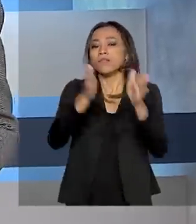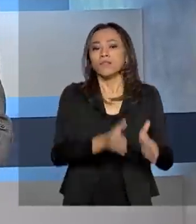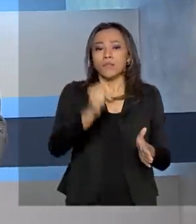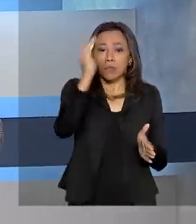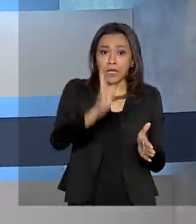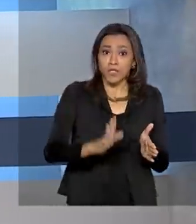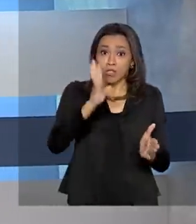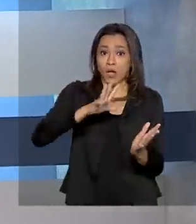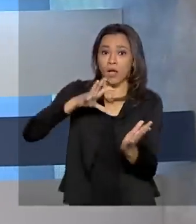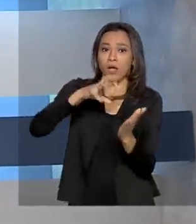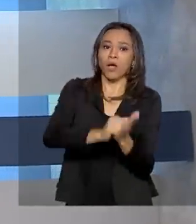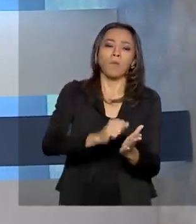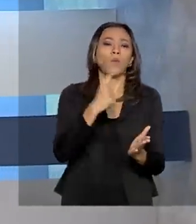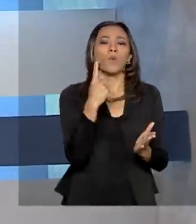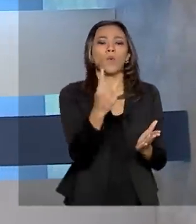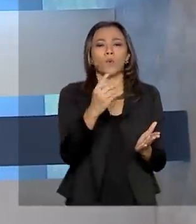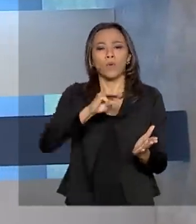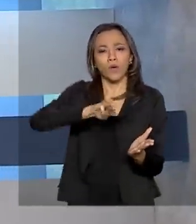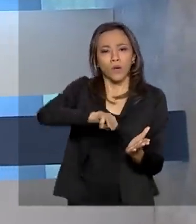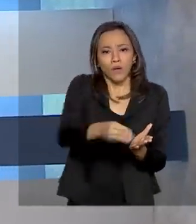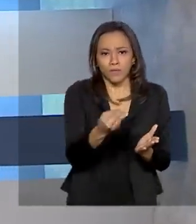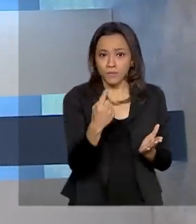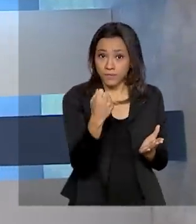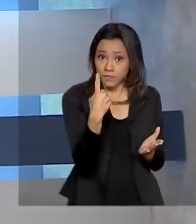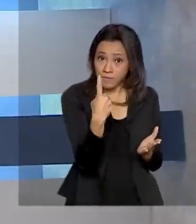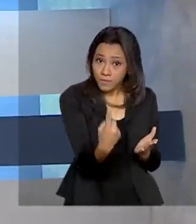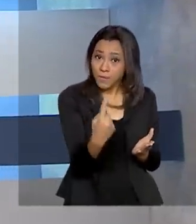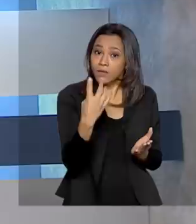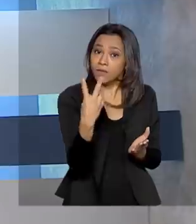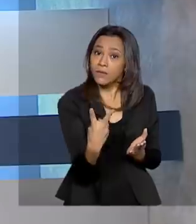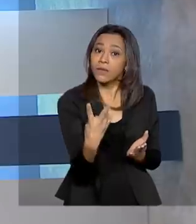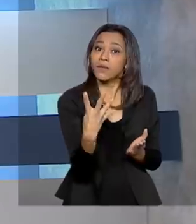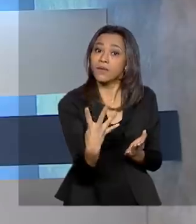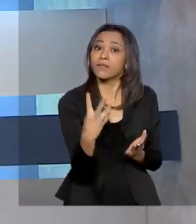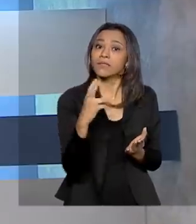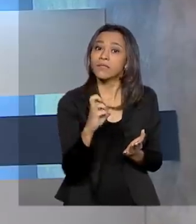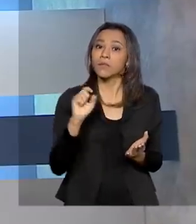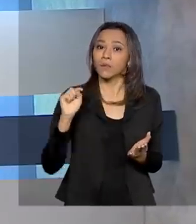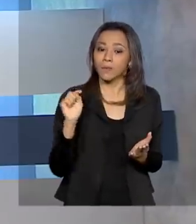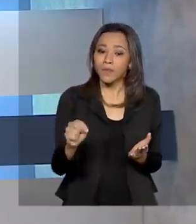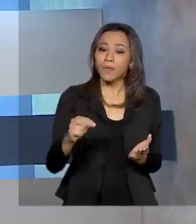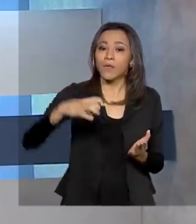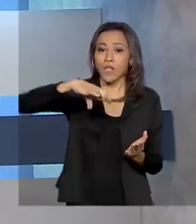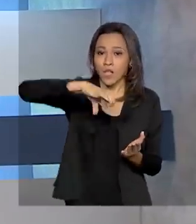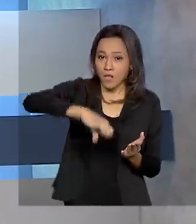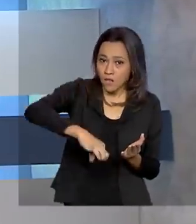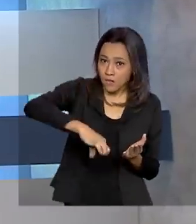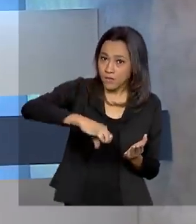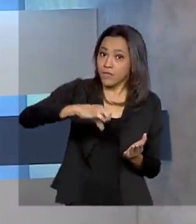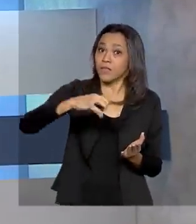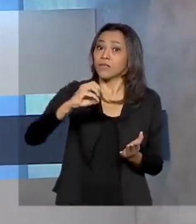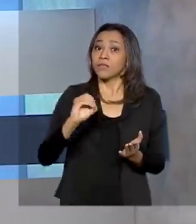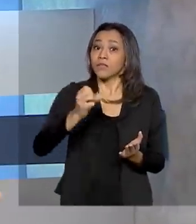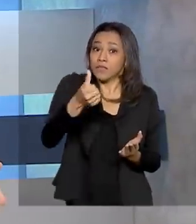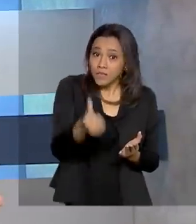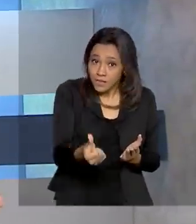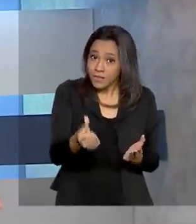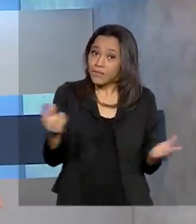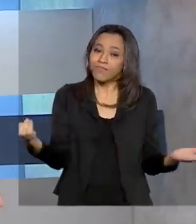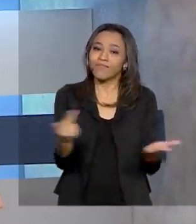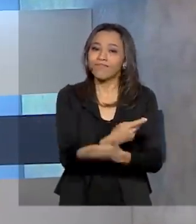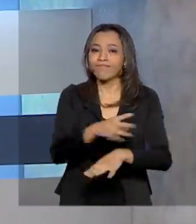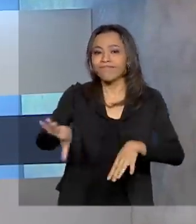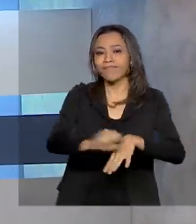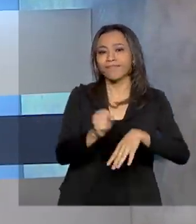Brasil já registrou 1.145.906 casos confirmados de covid-19. Desse